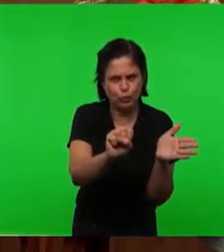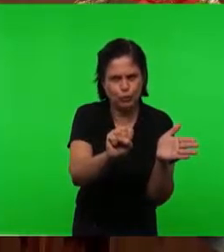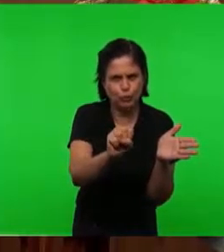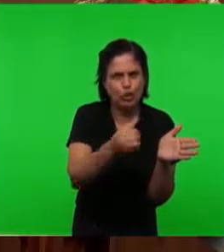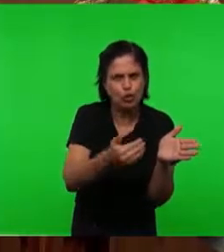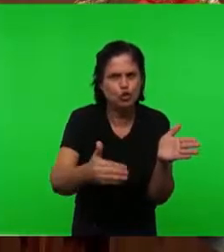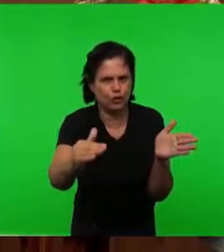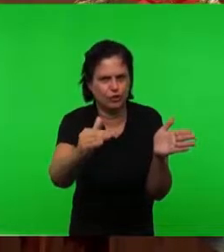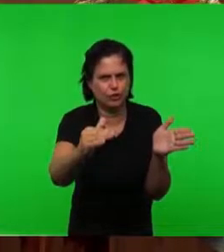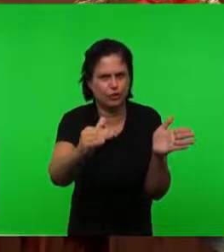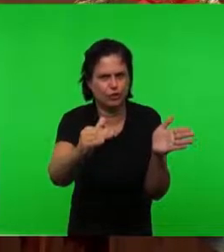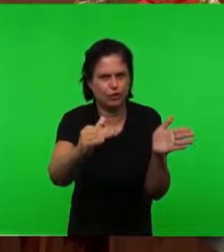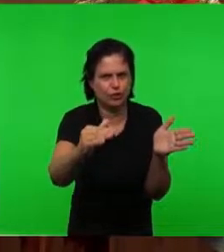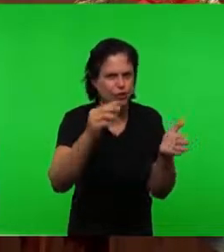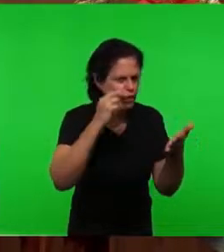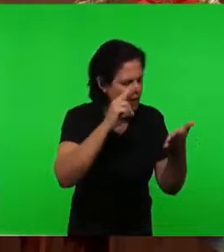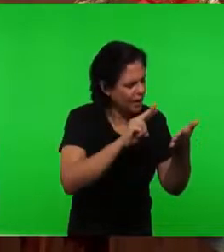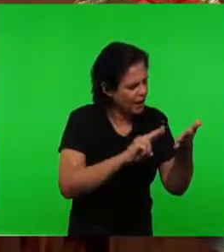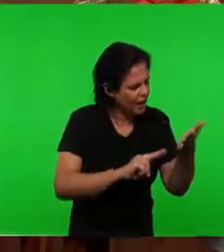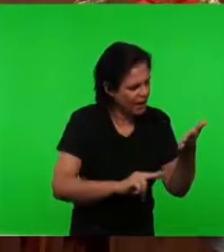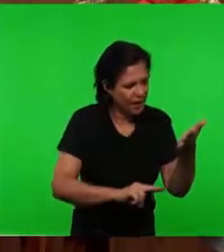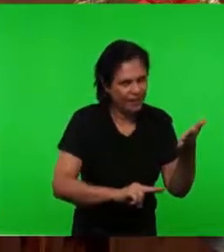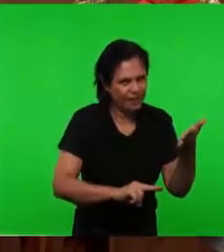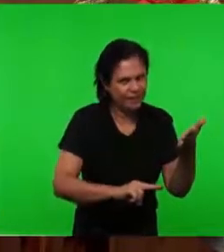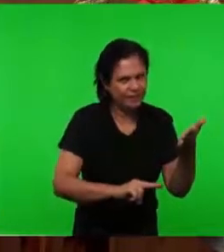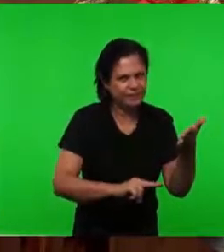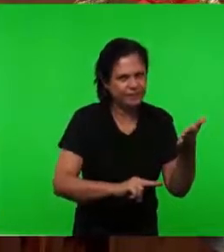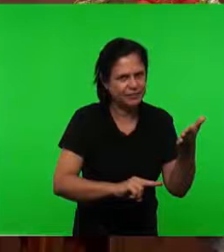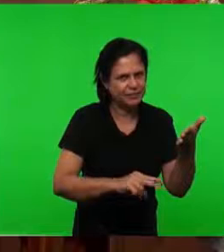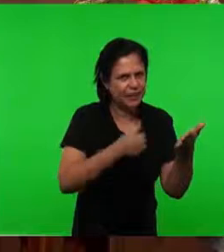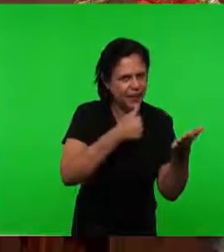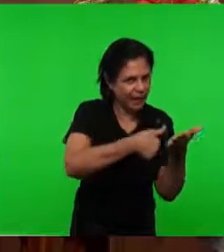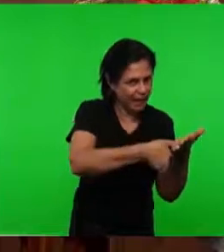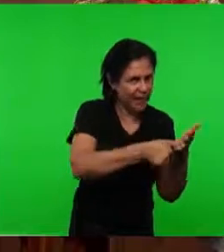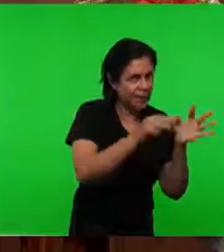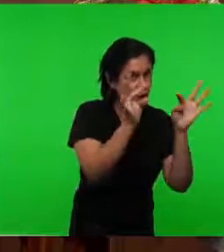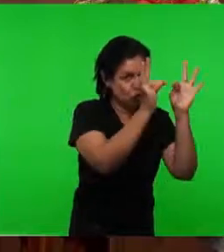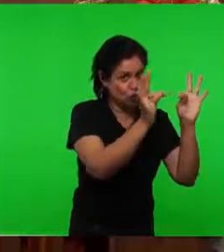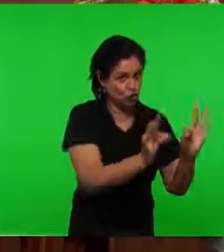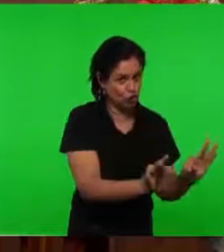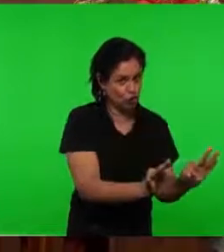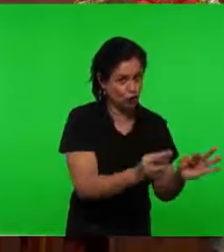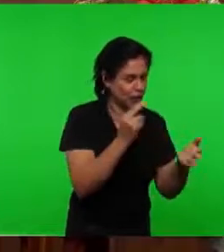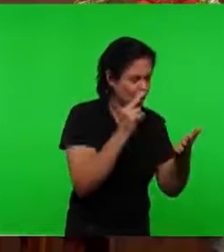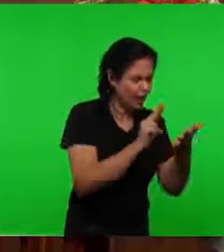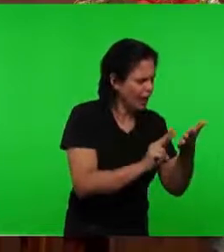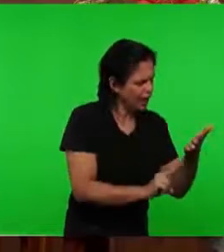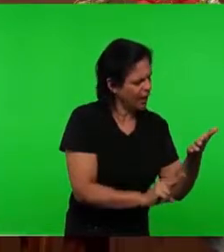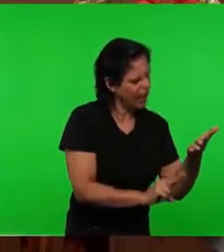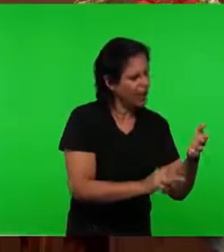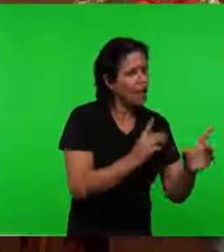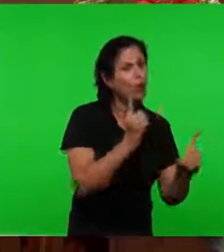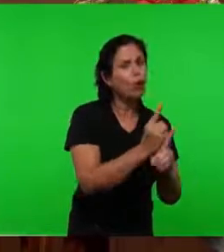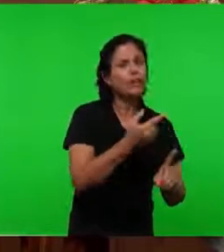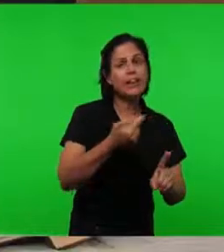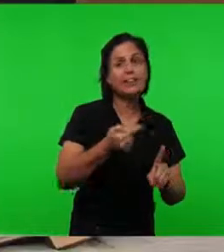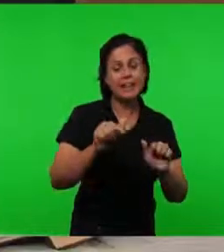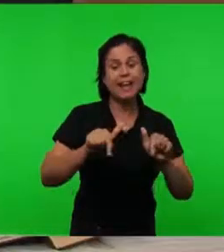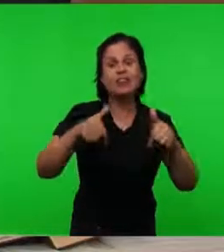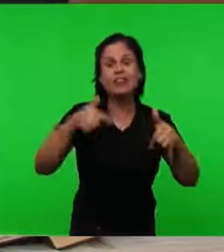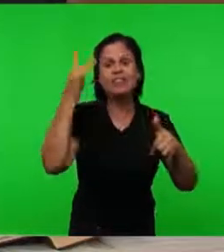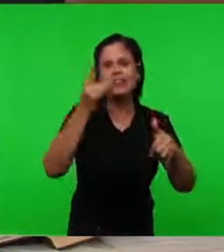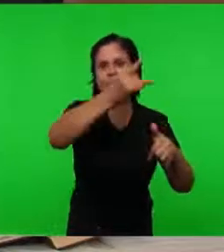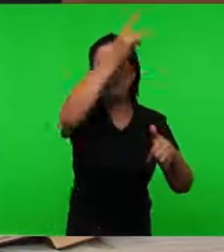Em diante Os irmãos vão ver A parábola Ou melhor A carta A igreja de Tiatira E vão então